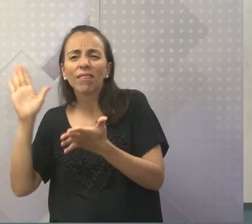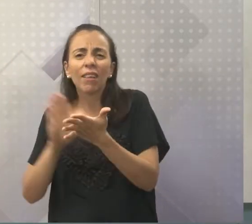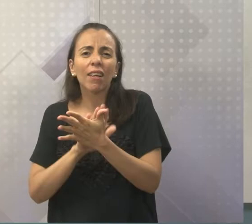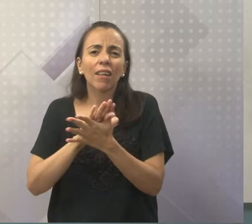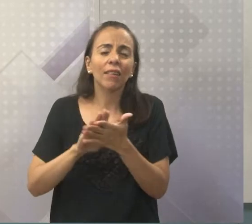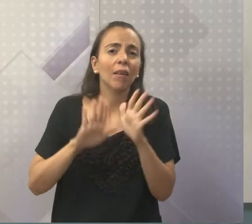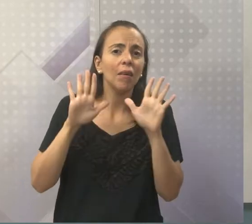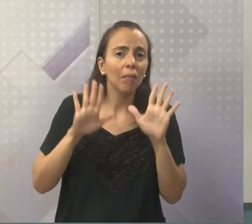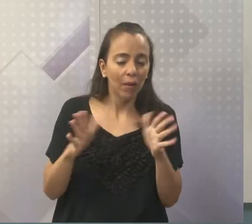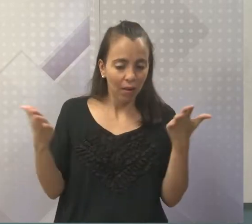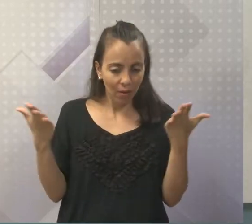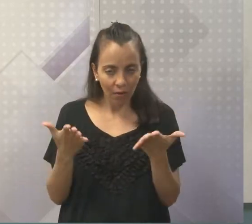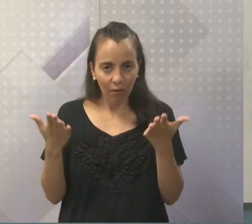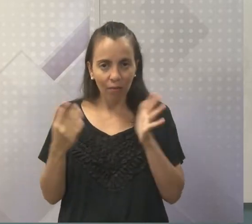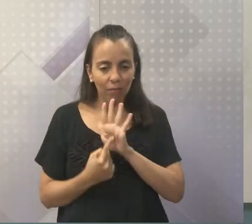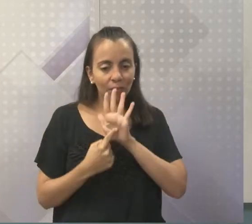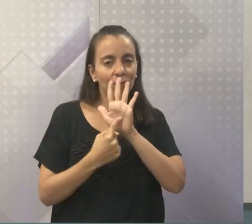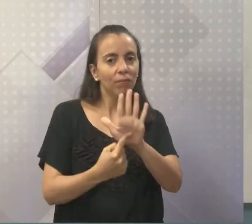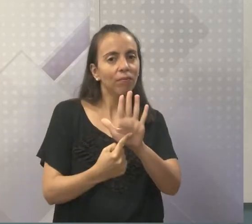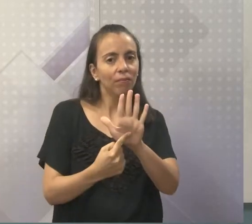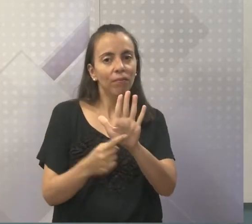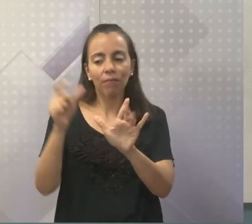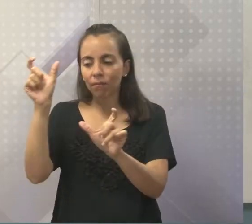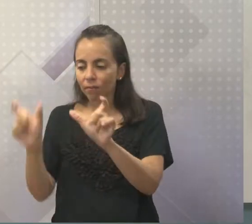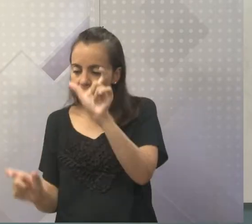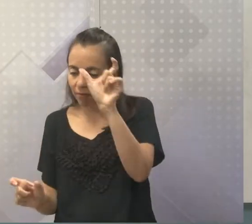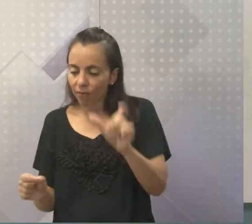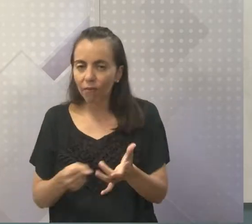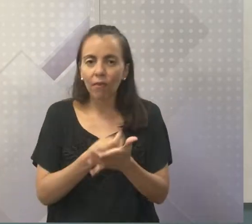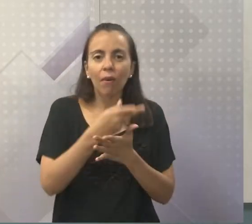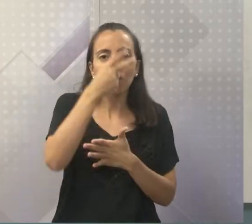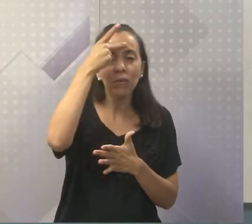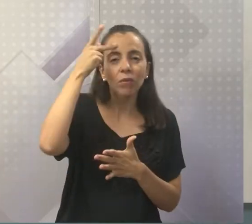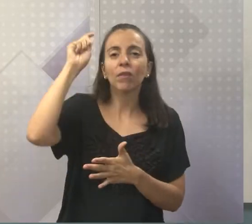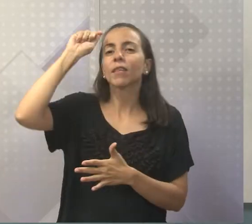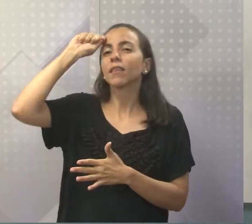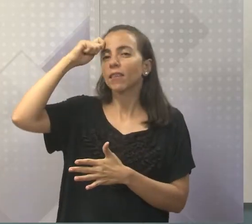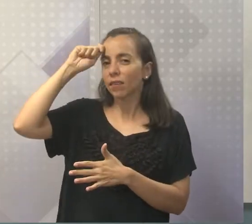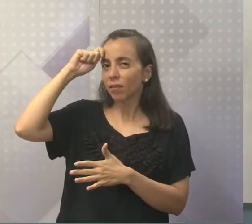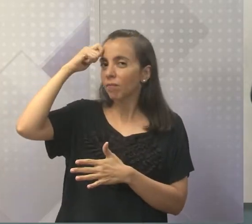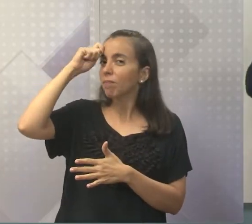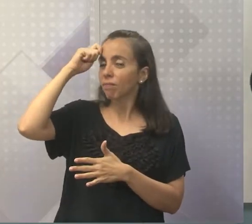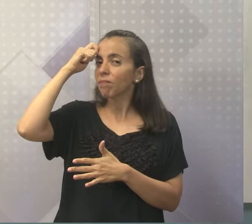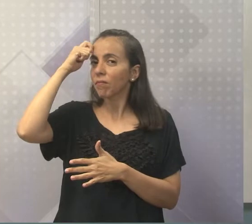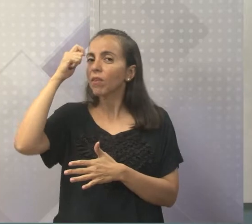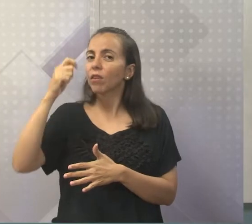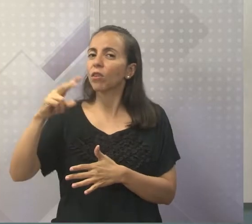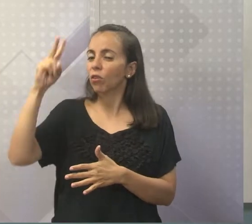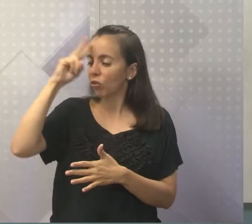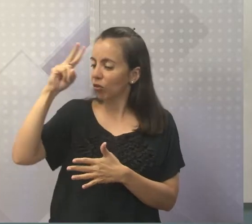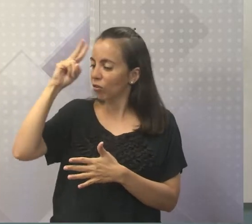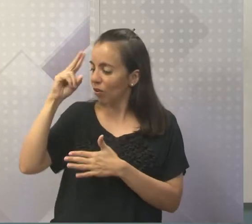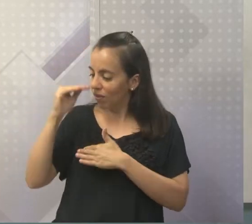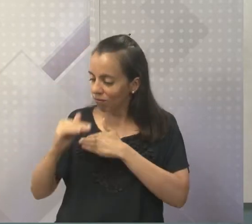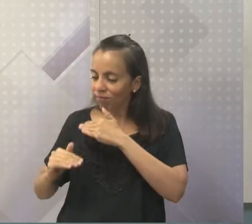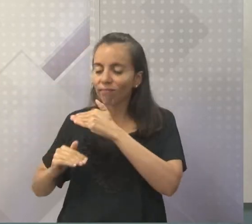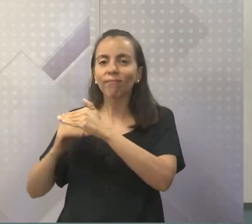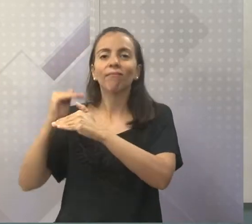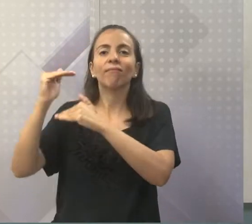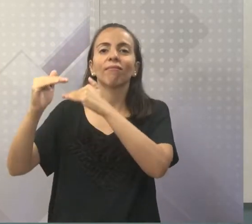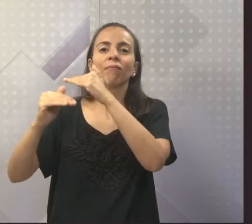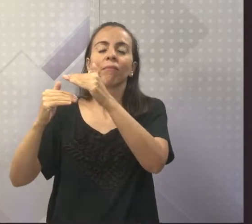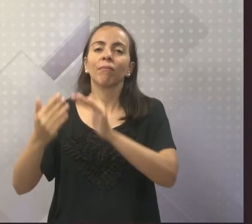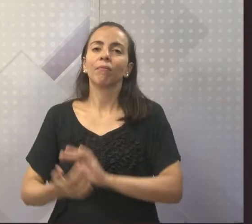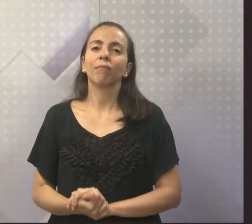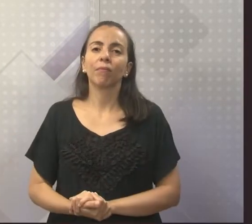hoje eu vou apresentar para você nomes de negros que de fato fizeram história, tá bom? Então